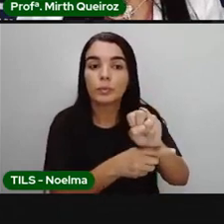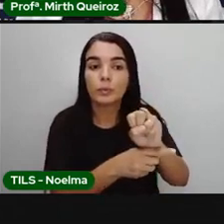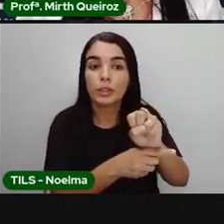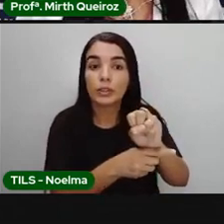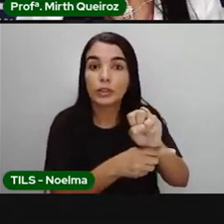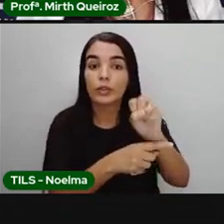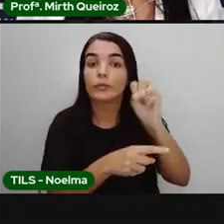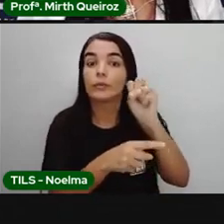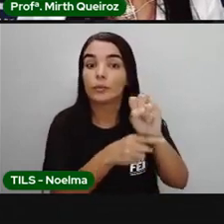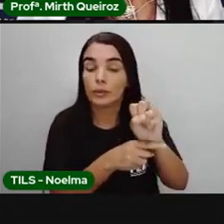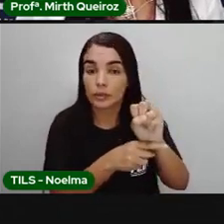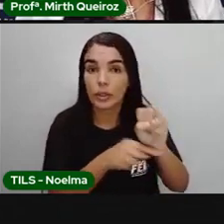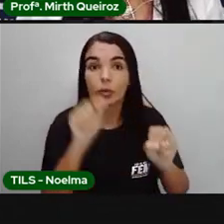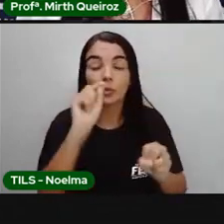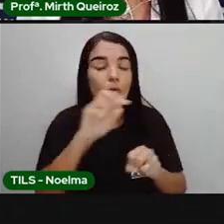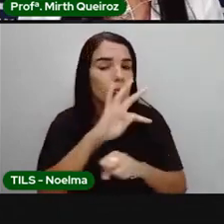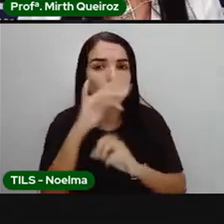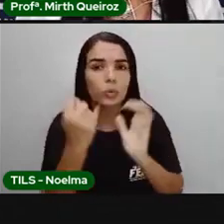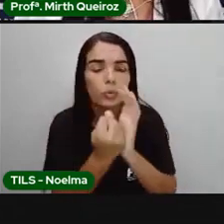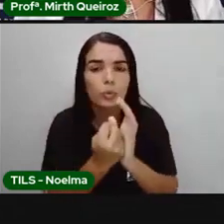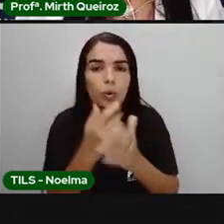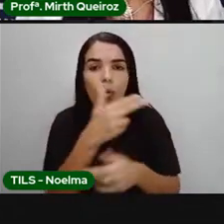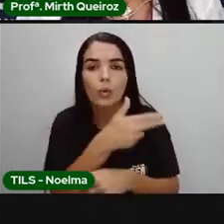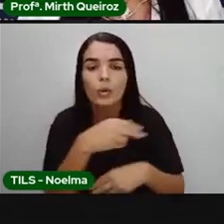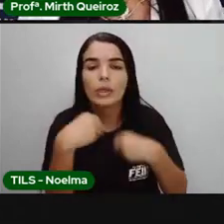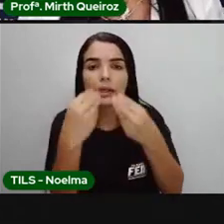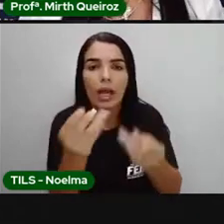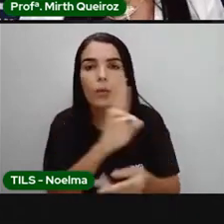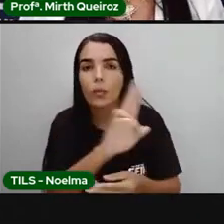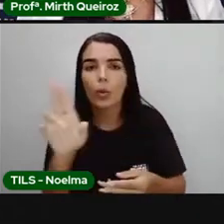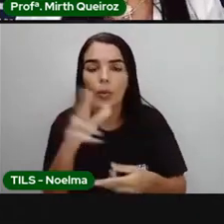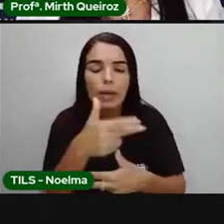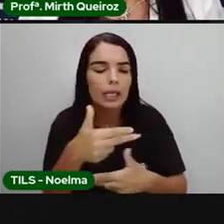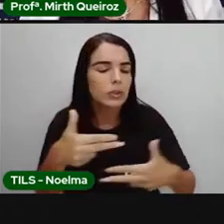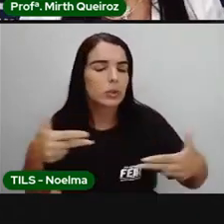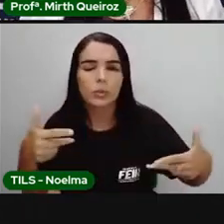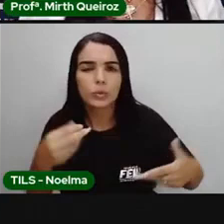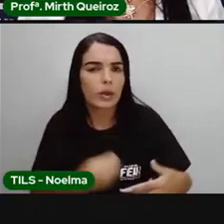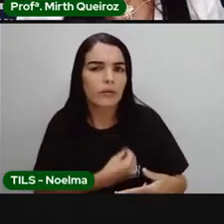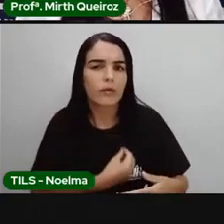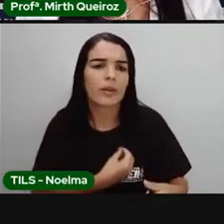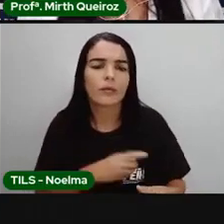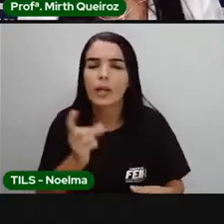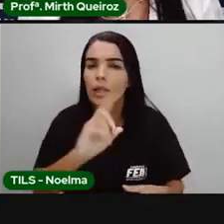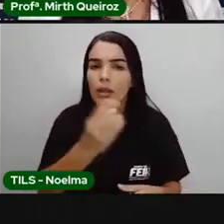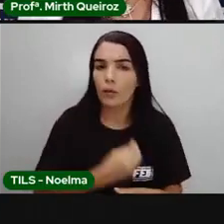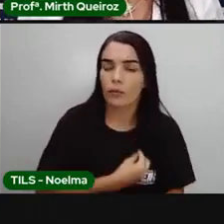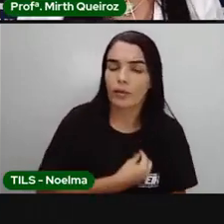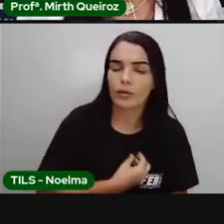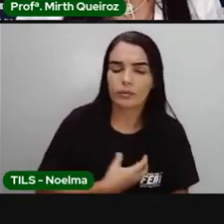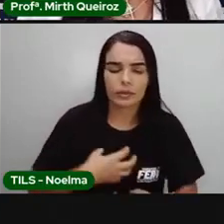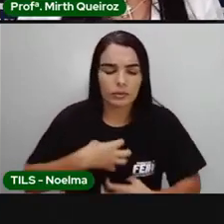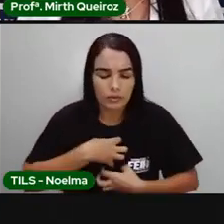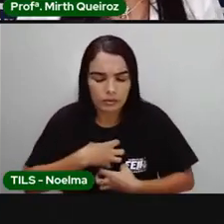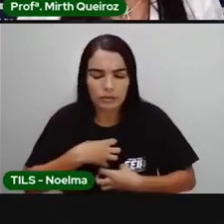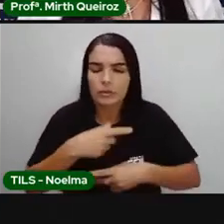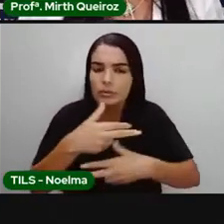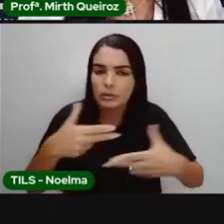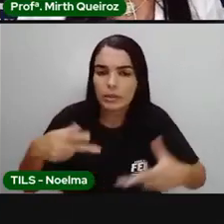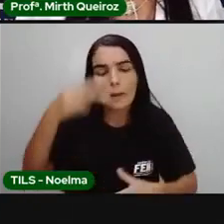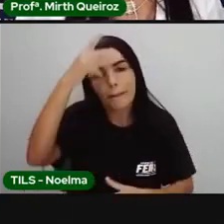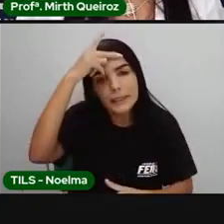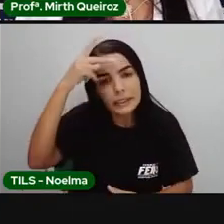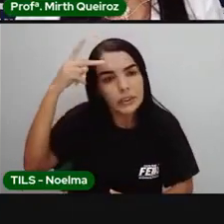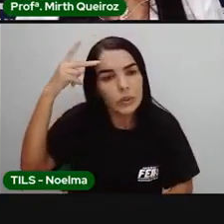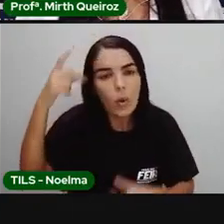que substantivo é tudo aquilo que dá nome aos seres, né? Objetos, fenômenos, sentimentos, pessoas,